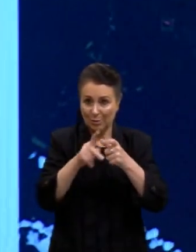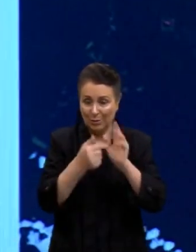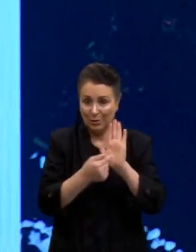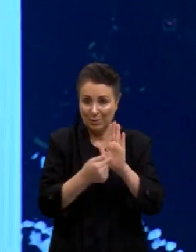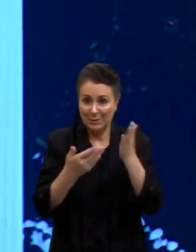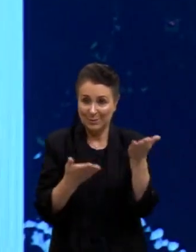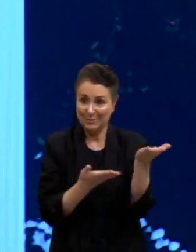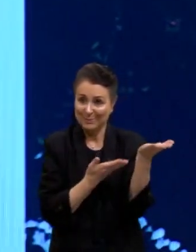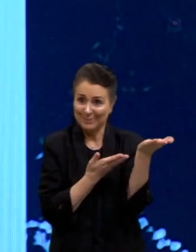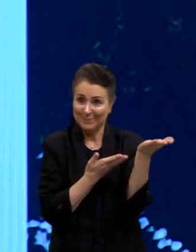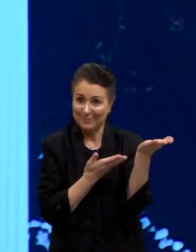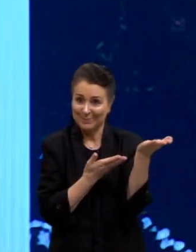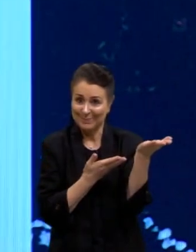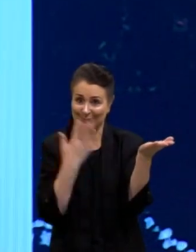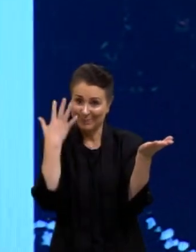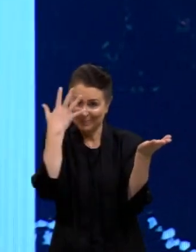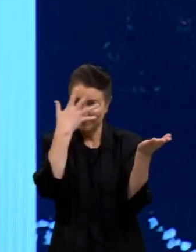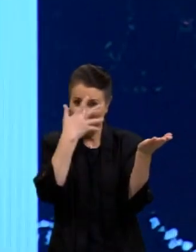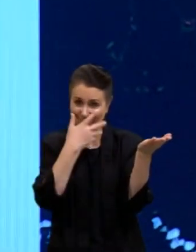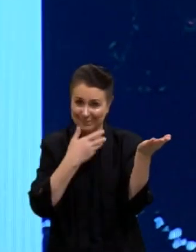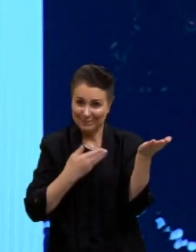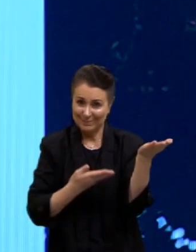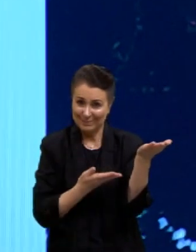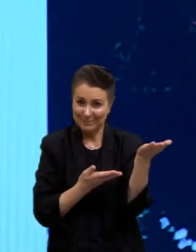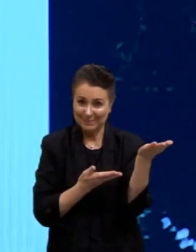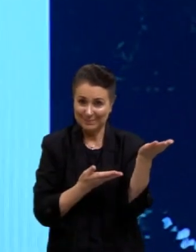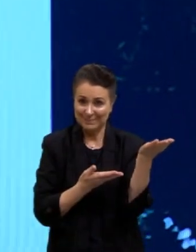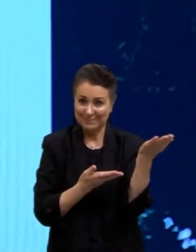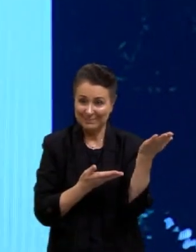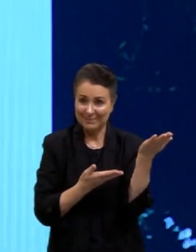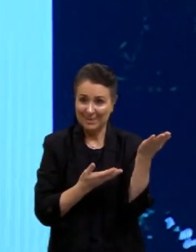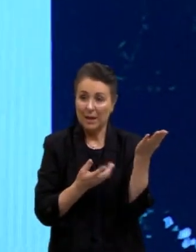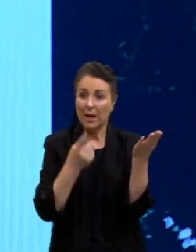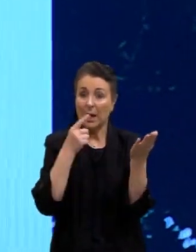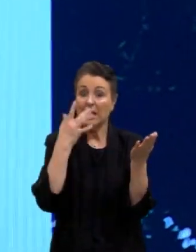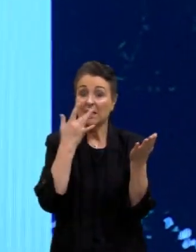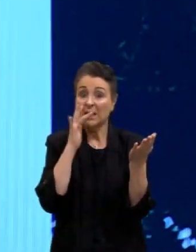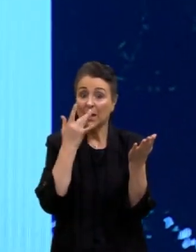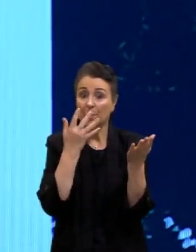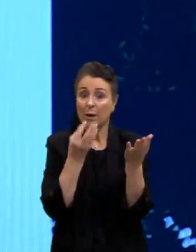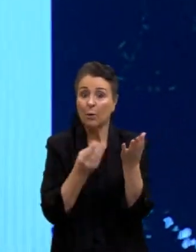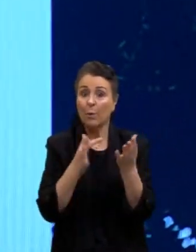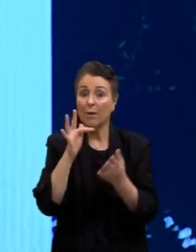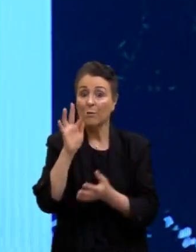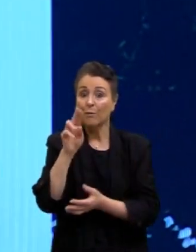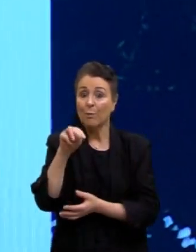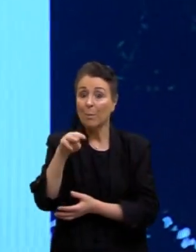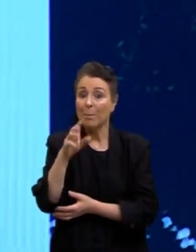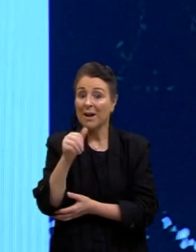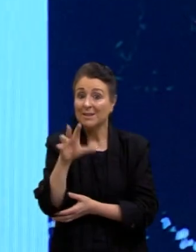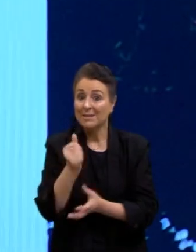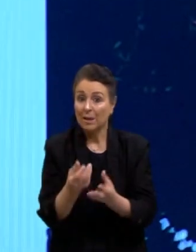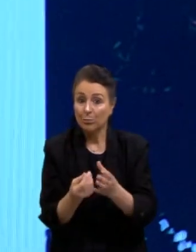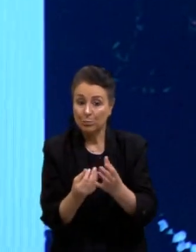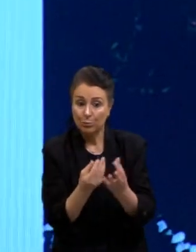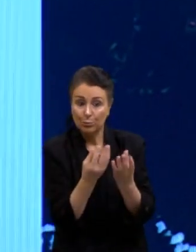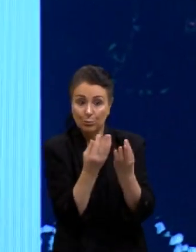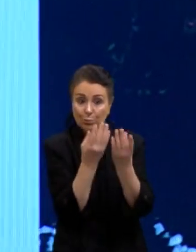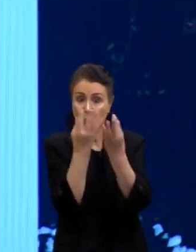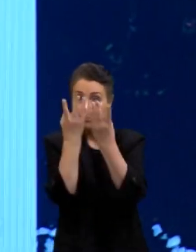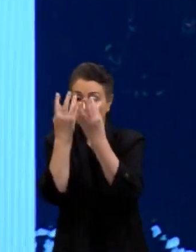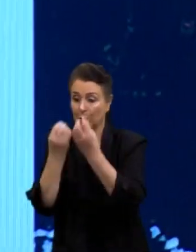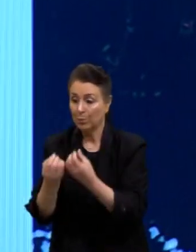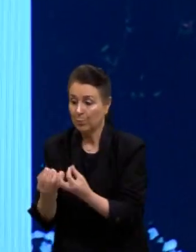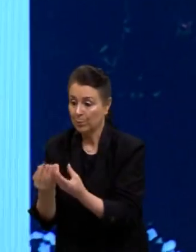isso, essas, é, fumaça, né, essa, essa mancha branca, então a gente consegue quase que em tempo real